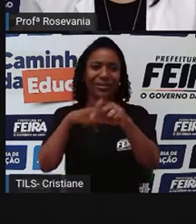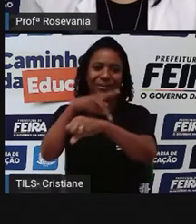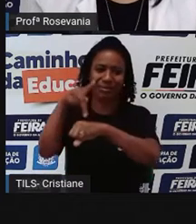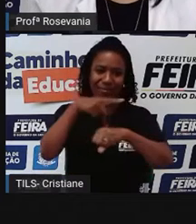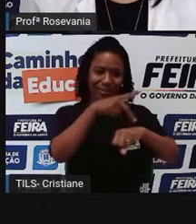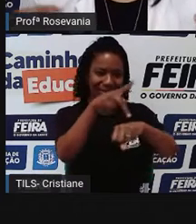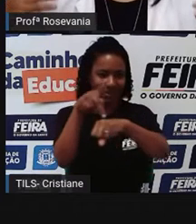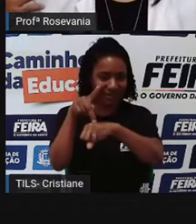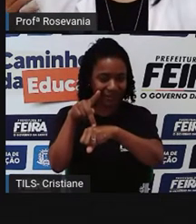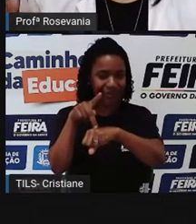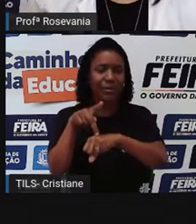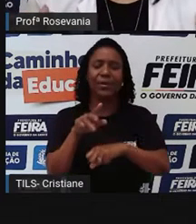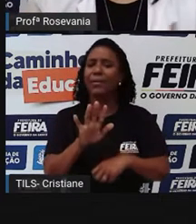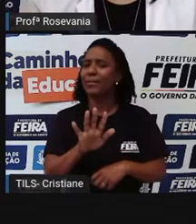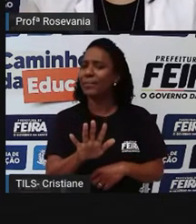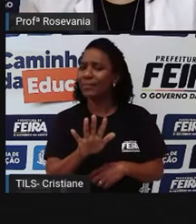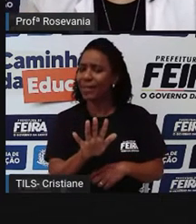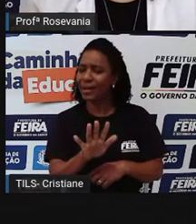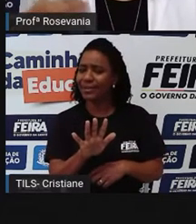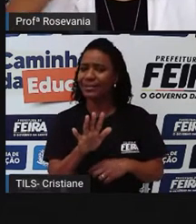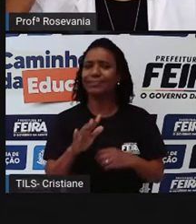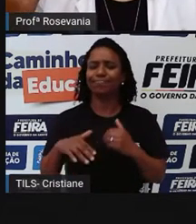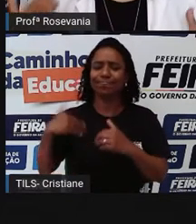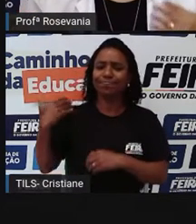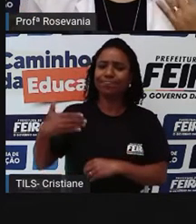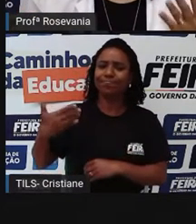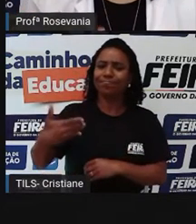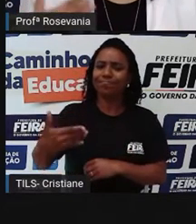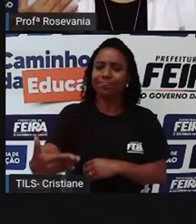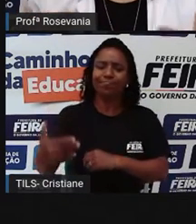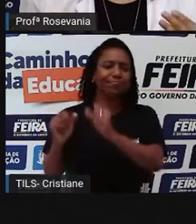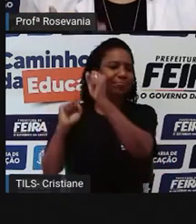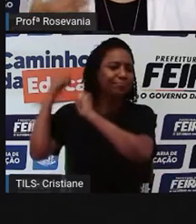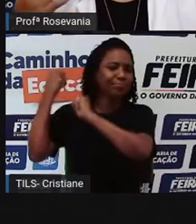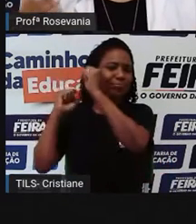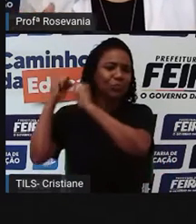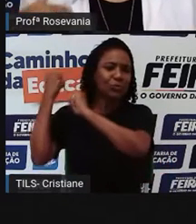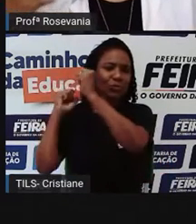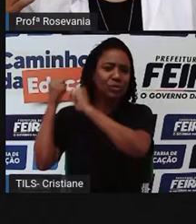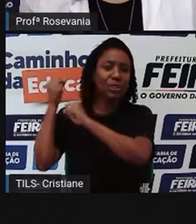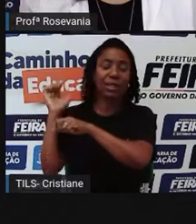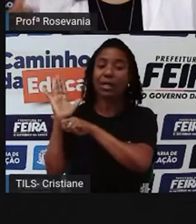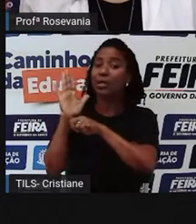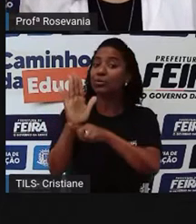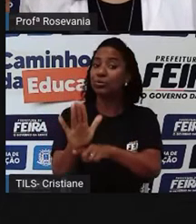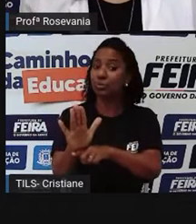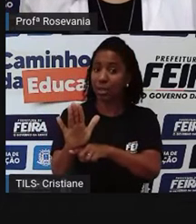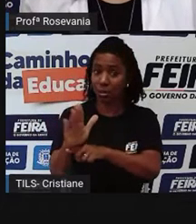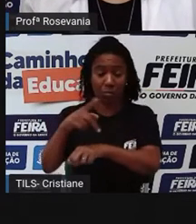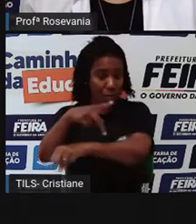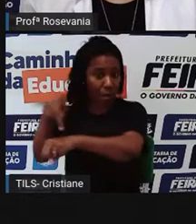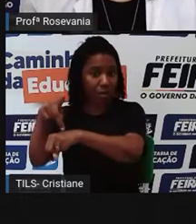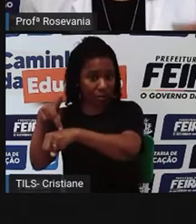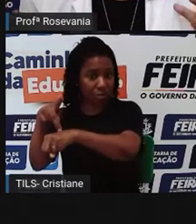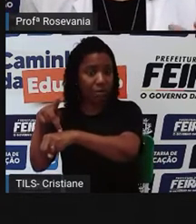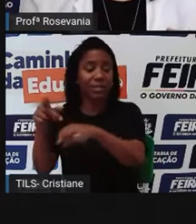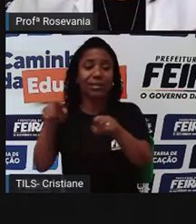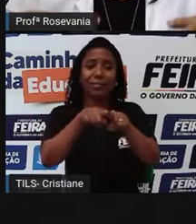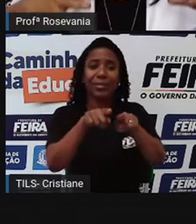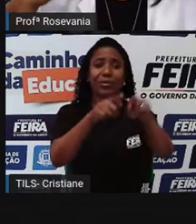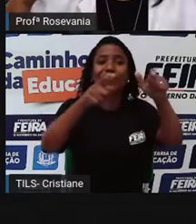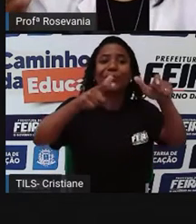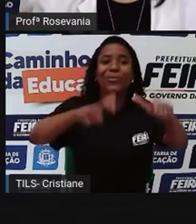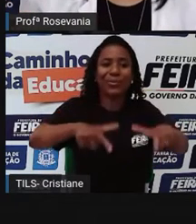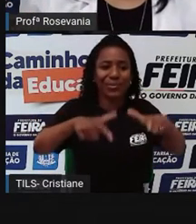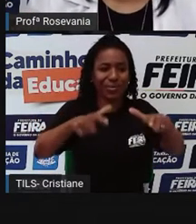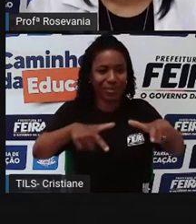o que acontece? Esse processo industrial, ele favorece também o desenvolvimento urbano do local onde ele está. Porque uma